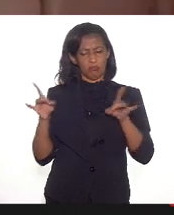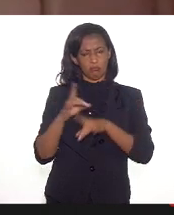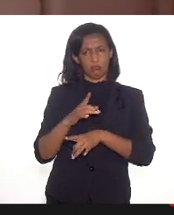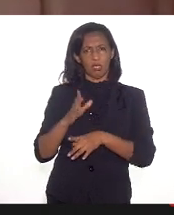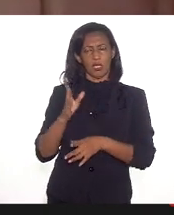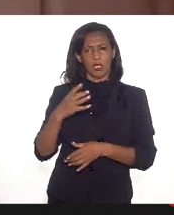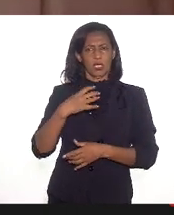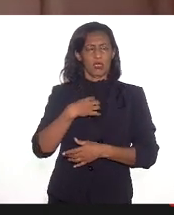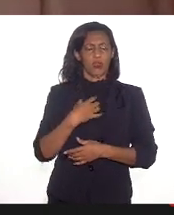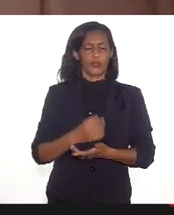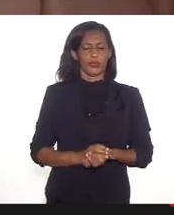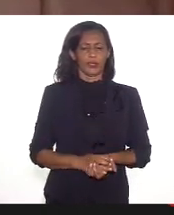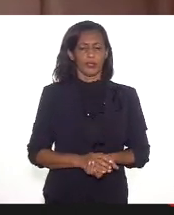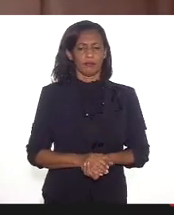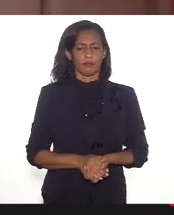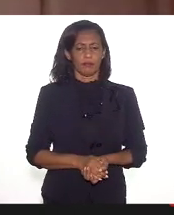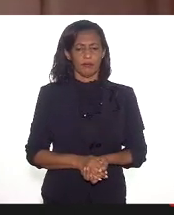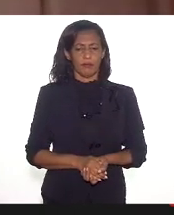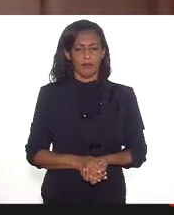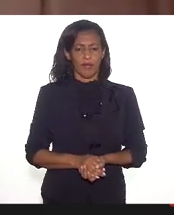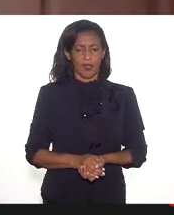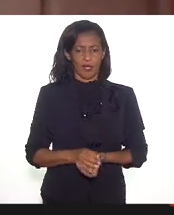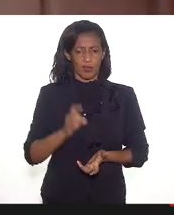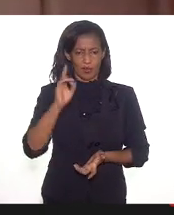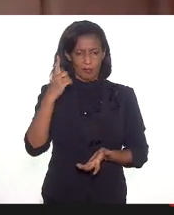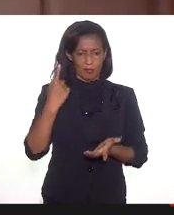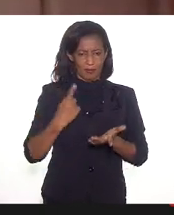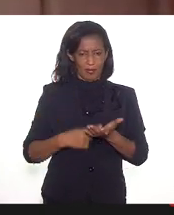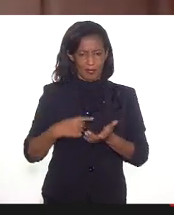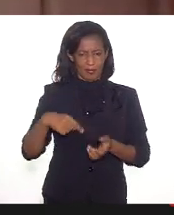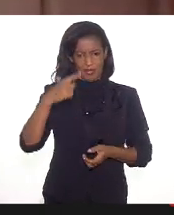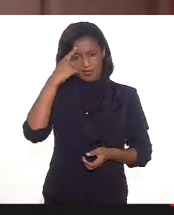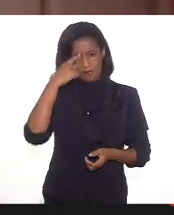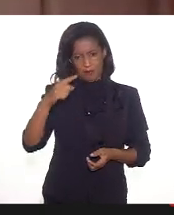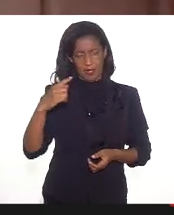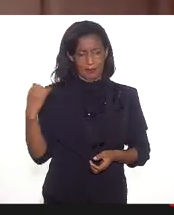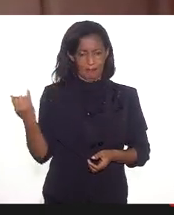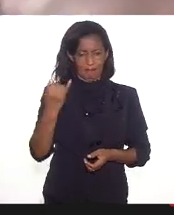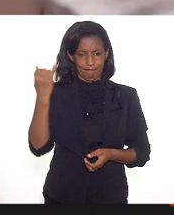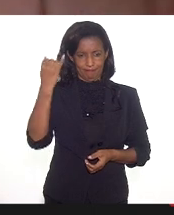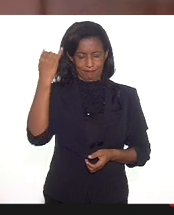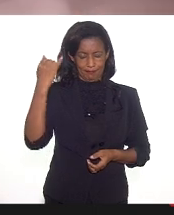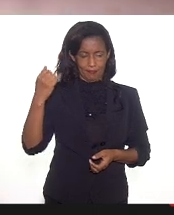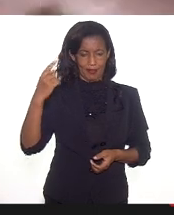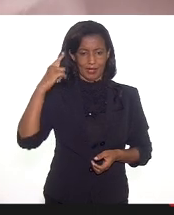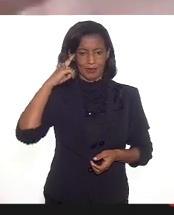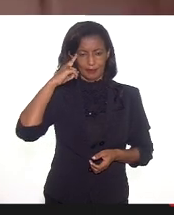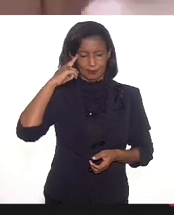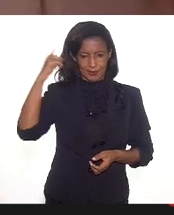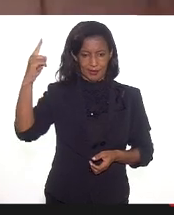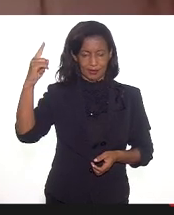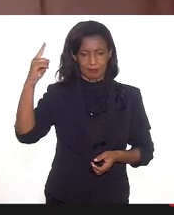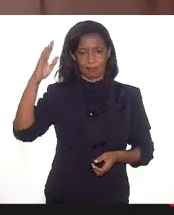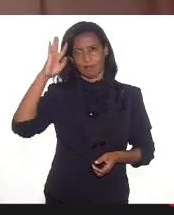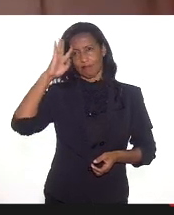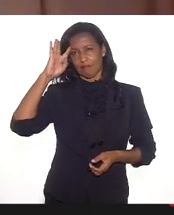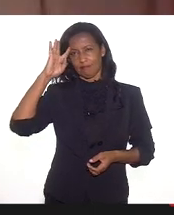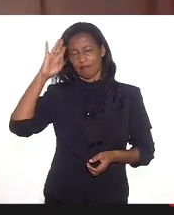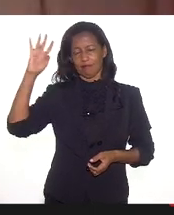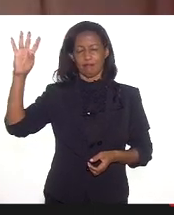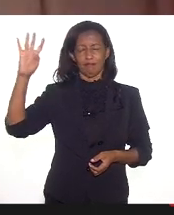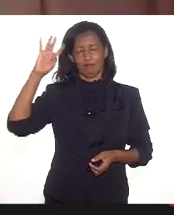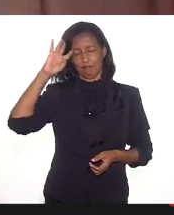nesse sentido. Só para marcar aqui nessa semana importante, para pensar, né? E reimaginar